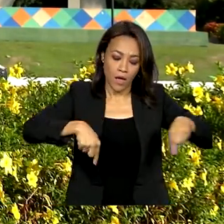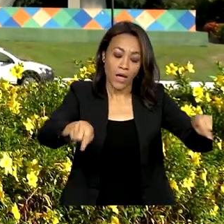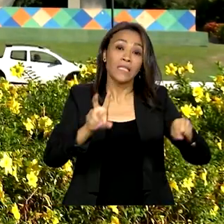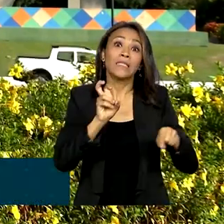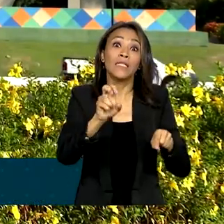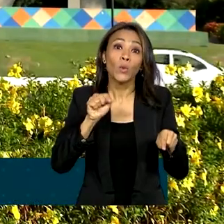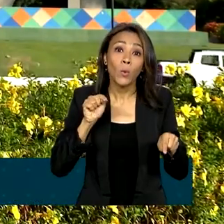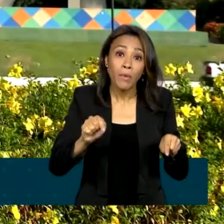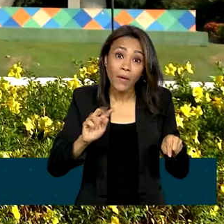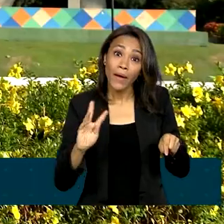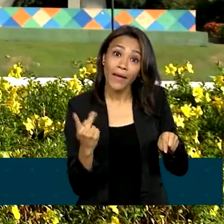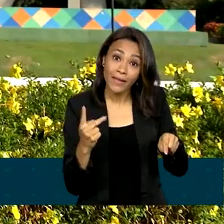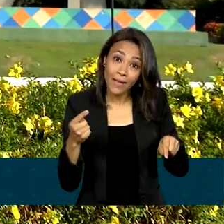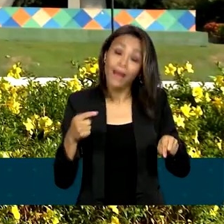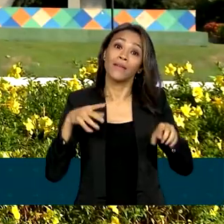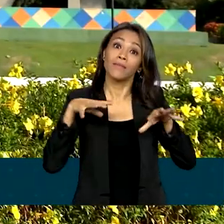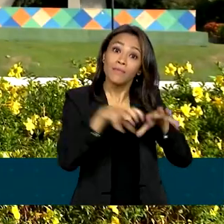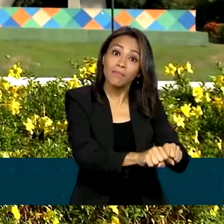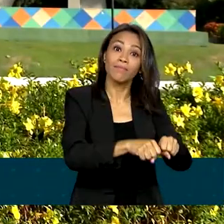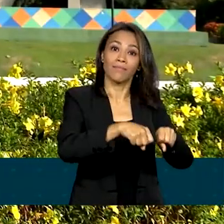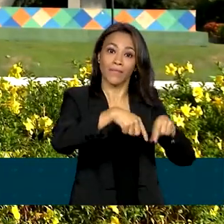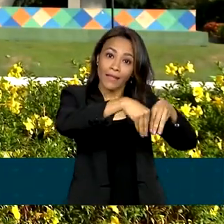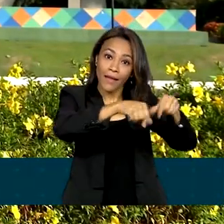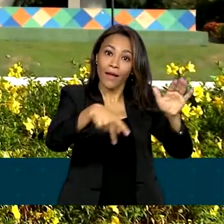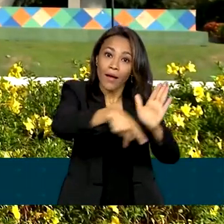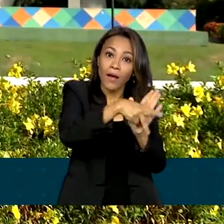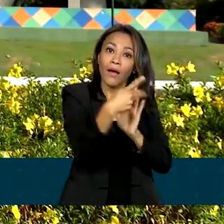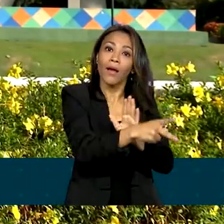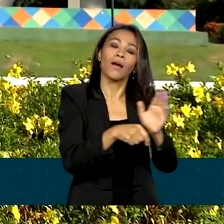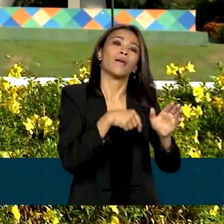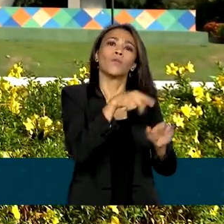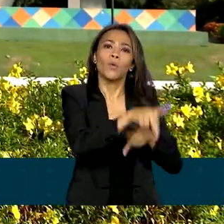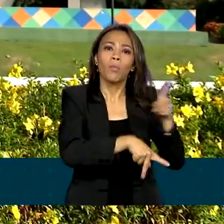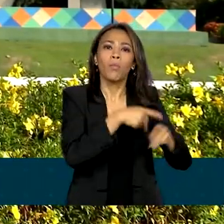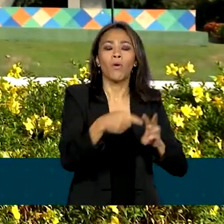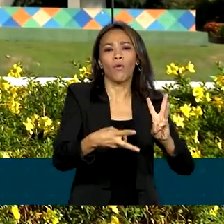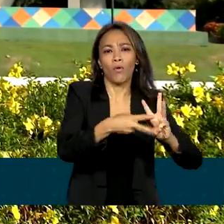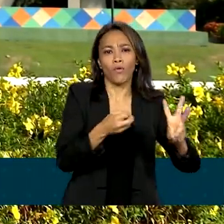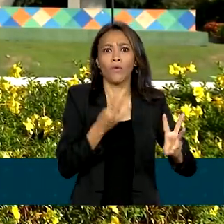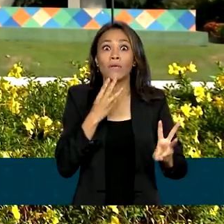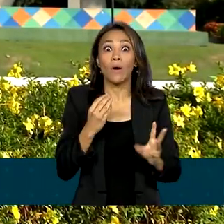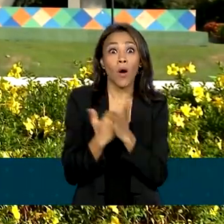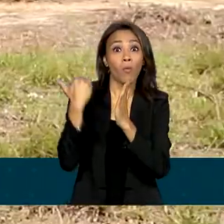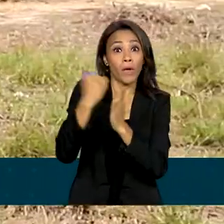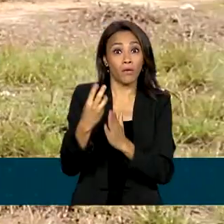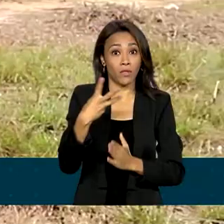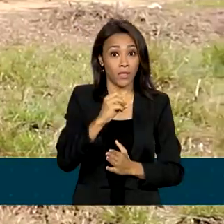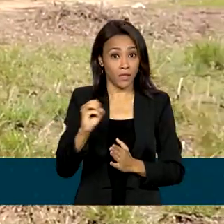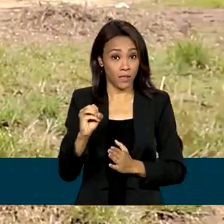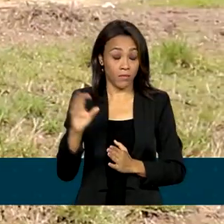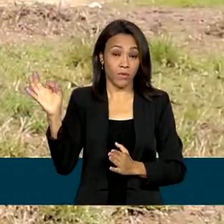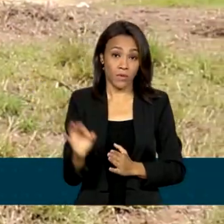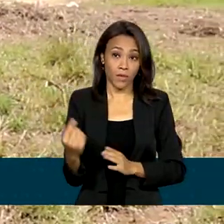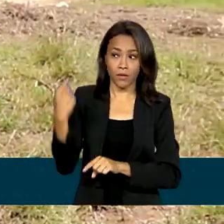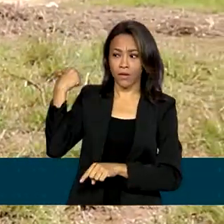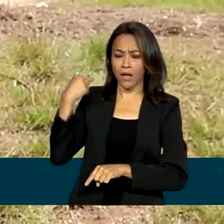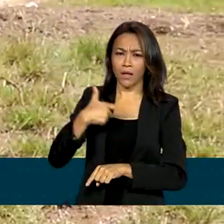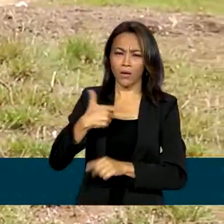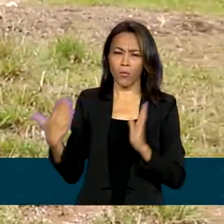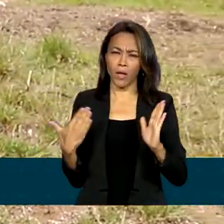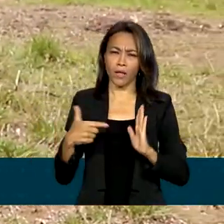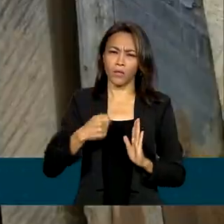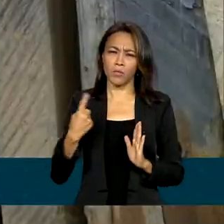garimpo dentro da terra Yanomami, um aumento de 300% em relação a 2018. A garantia da proteção de